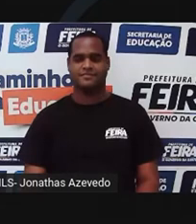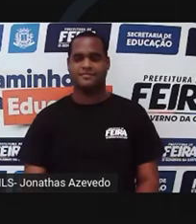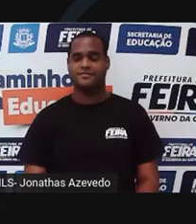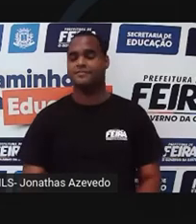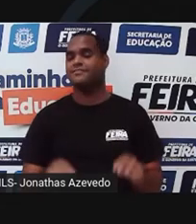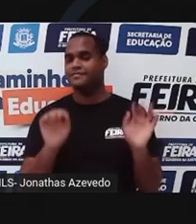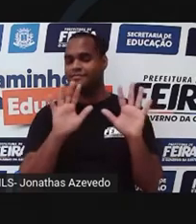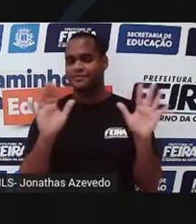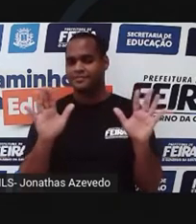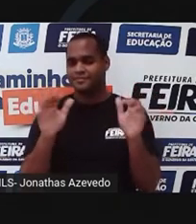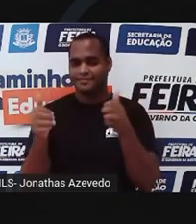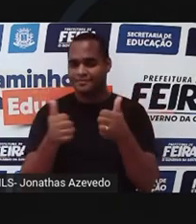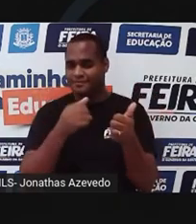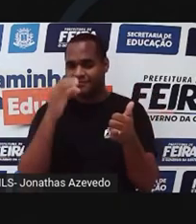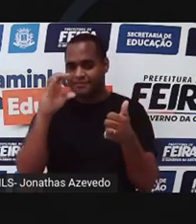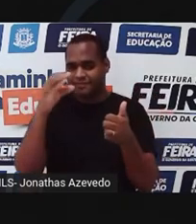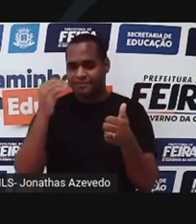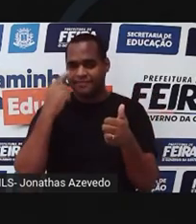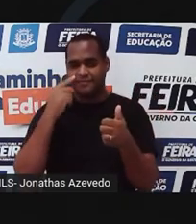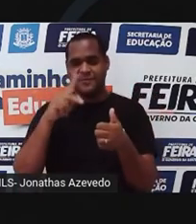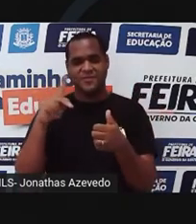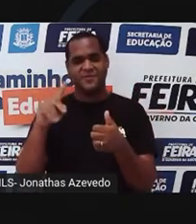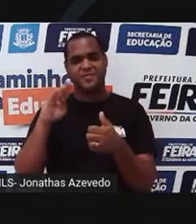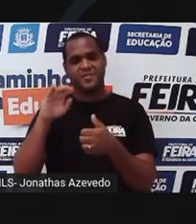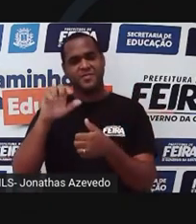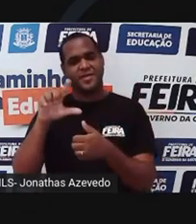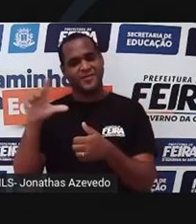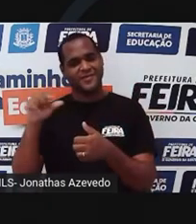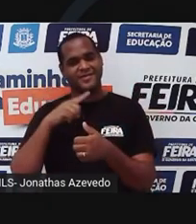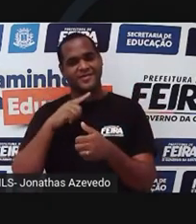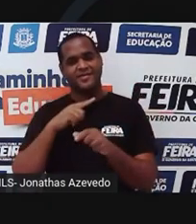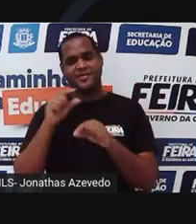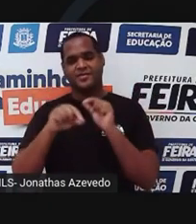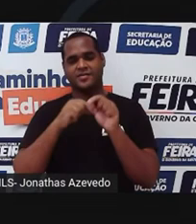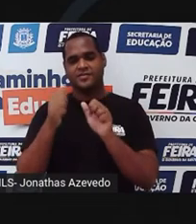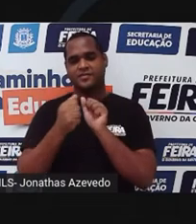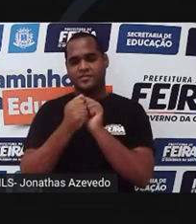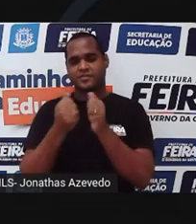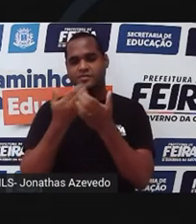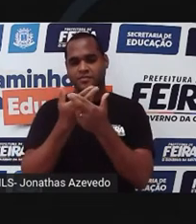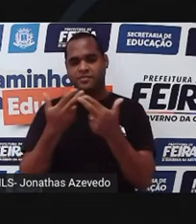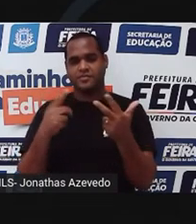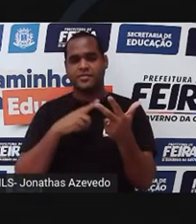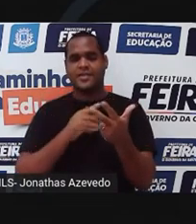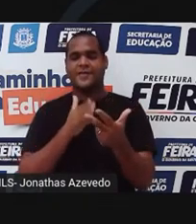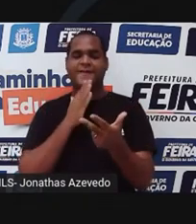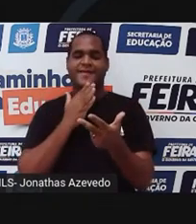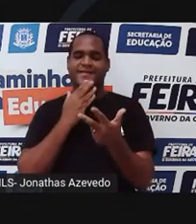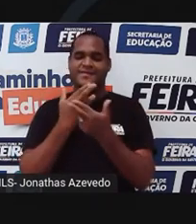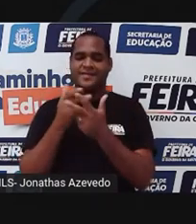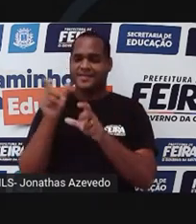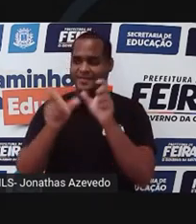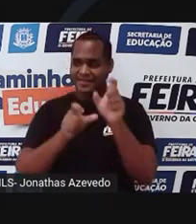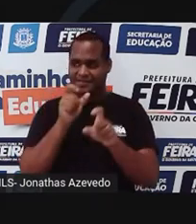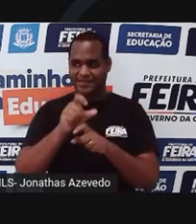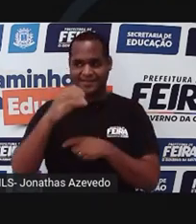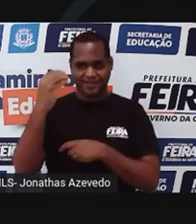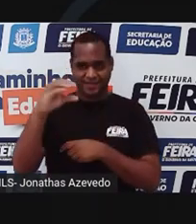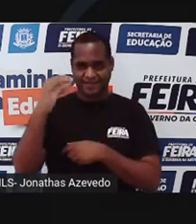Olá, pequenos cientistas! Eu sou o professor Bill Tyson e juntos vamos conhecer diversas formas de ciência.